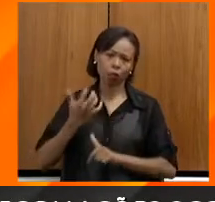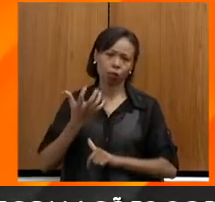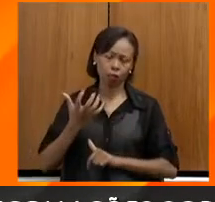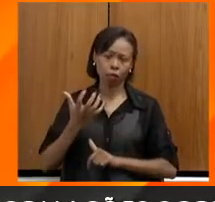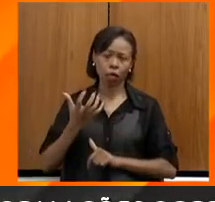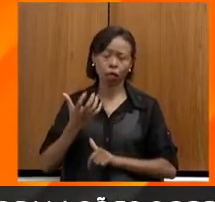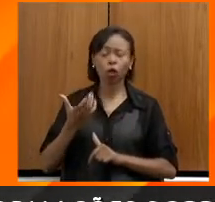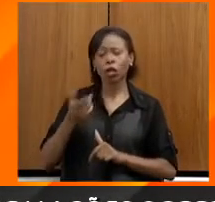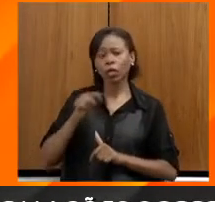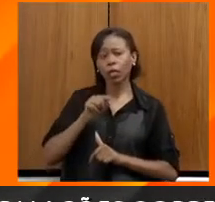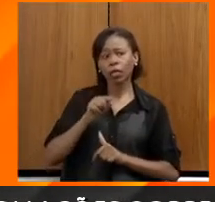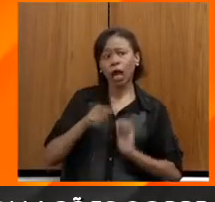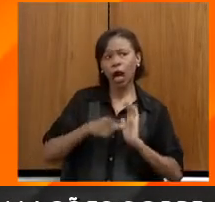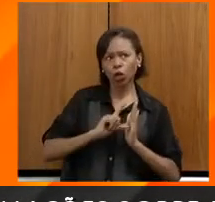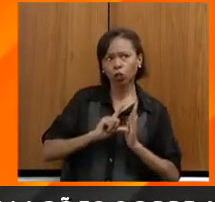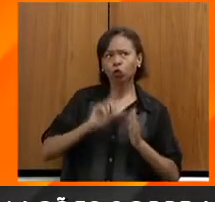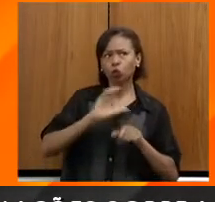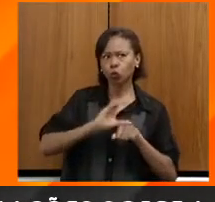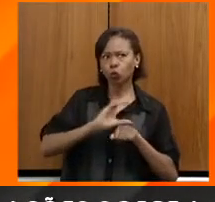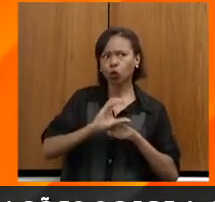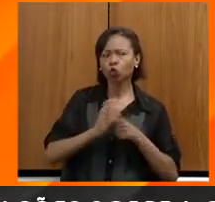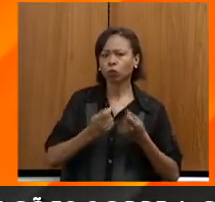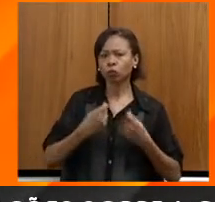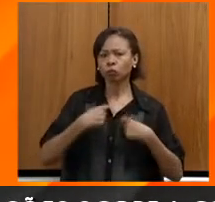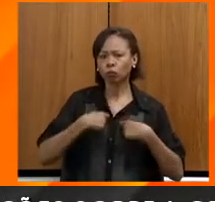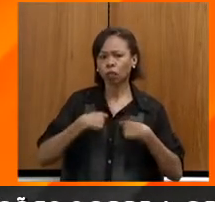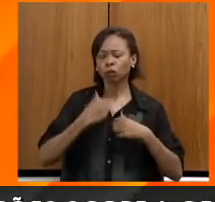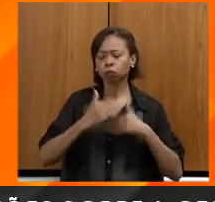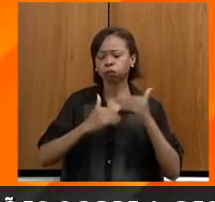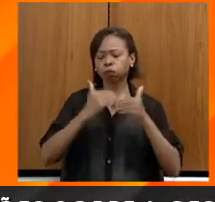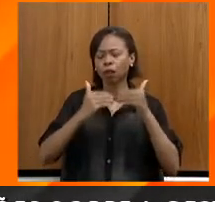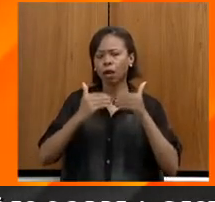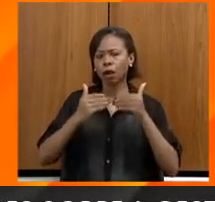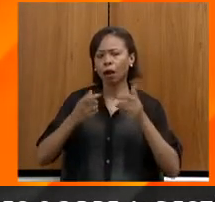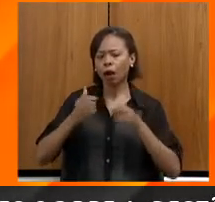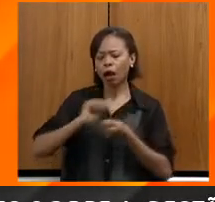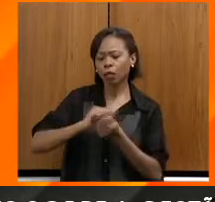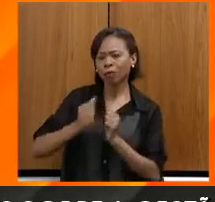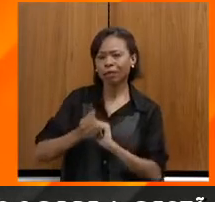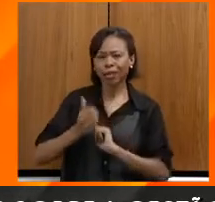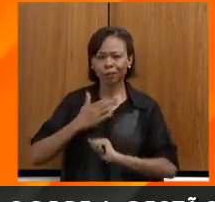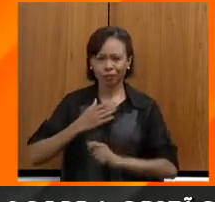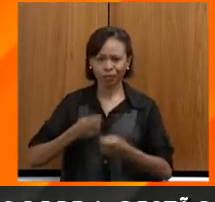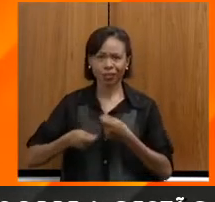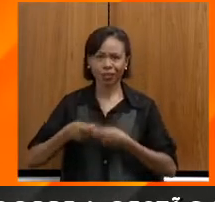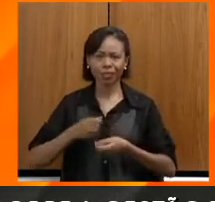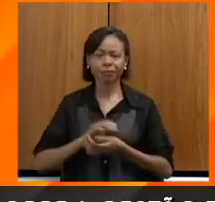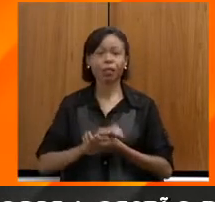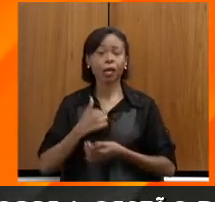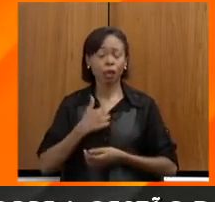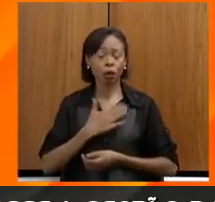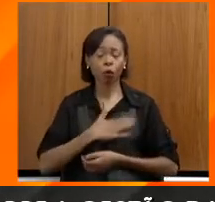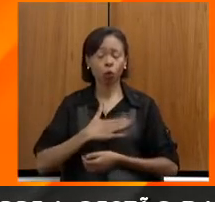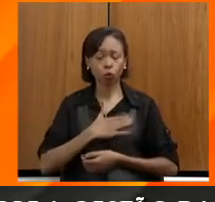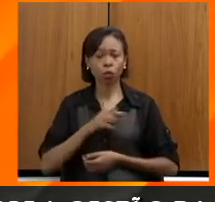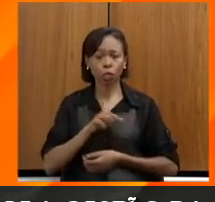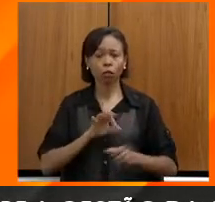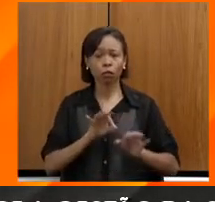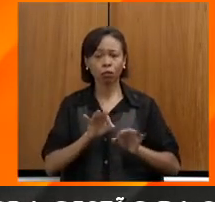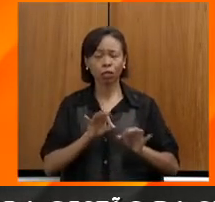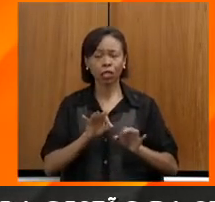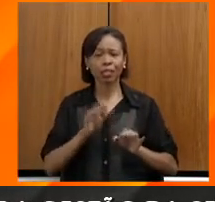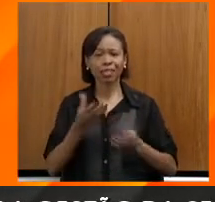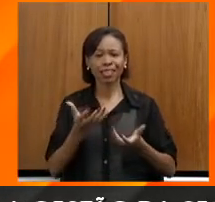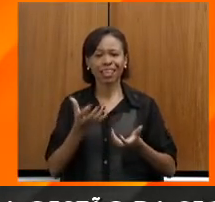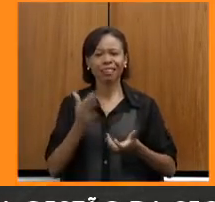eu poderei adaptar e melhorar o meu negócio. Eu gostei muito do projeto Trajeto Renda e aguardo novas